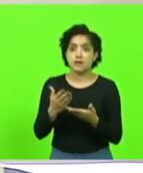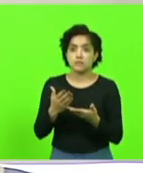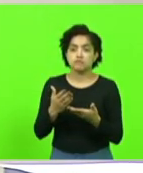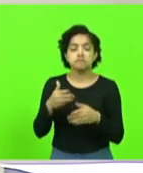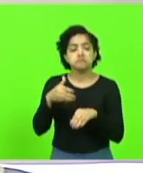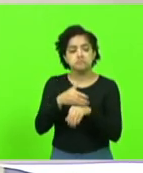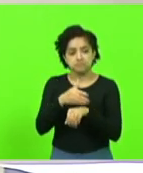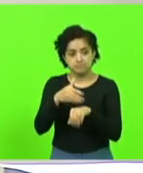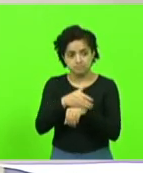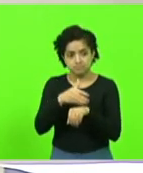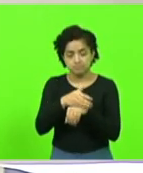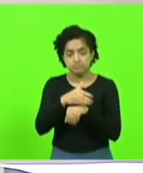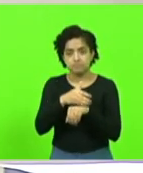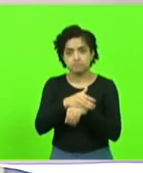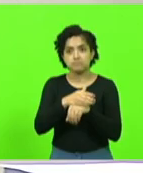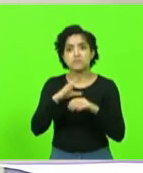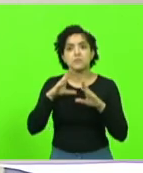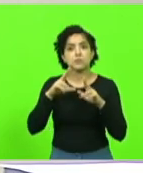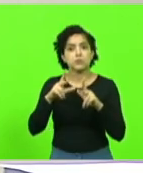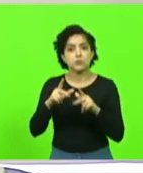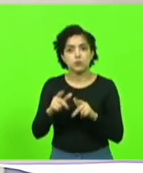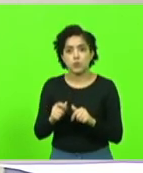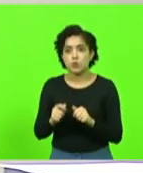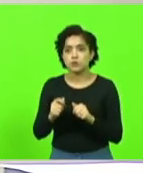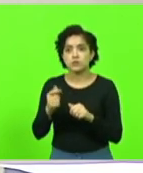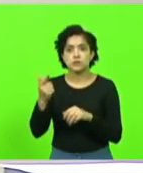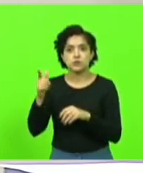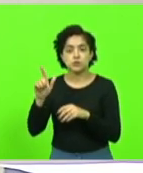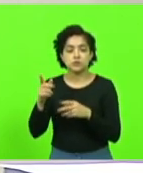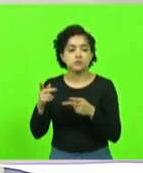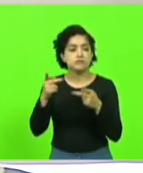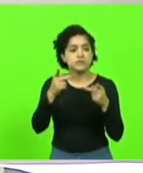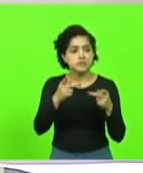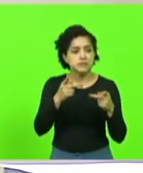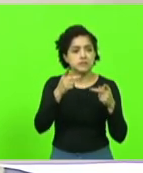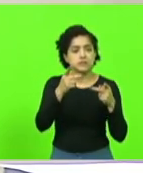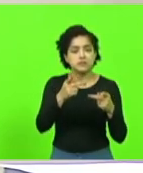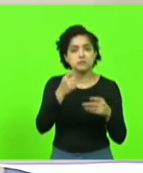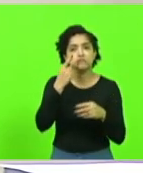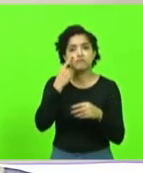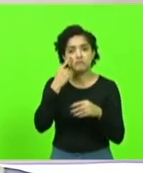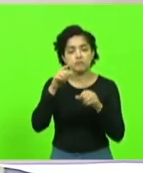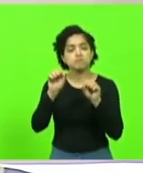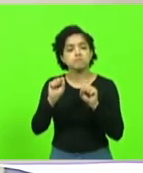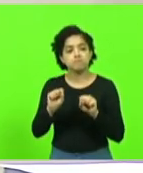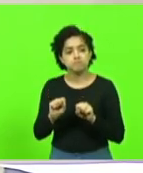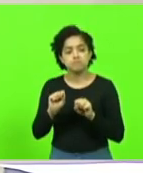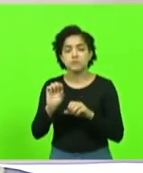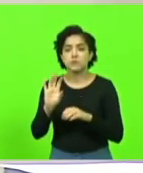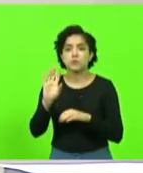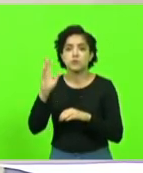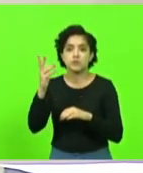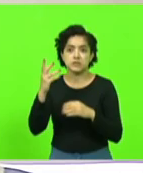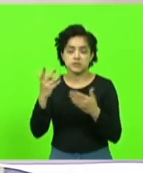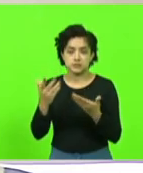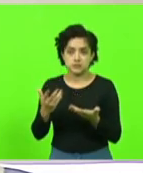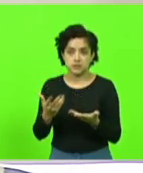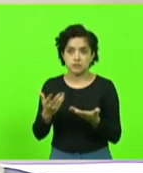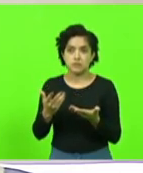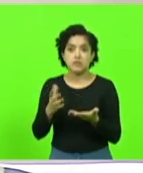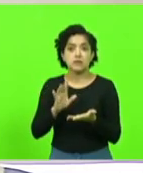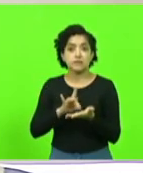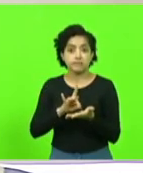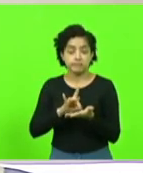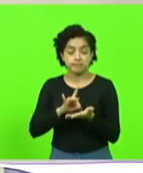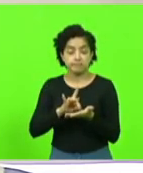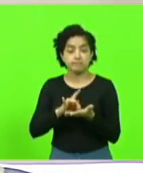participar, mas todas as demais visitas, eu fui testemunho do que aconteceu. Realmente, eu